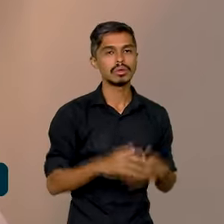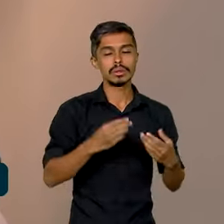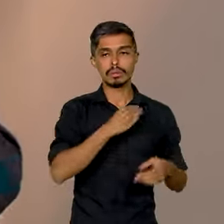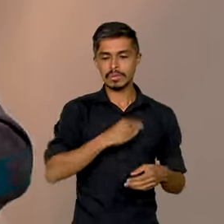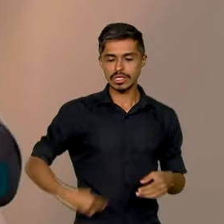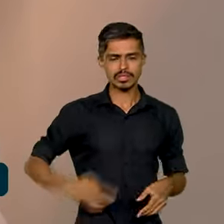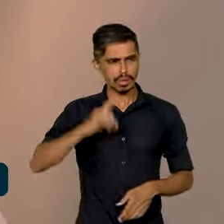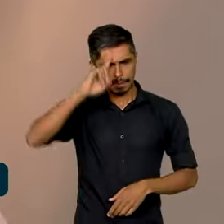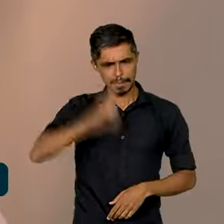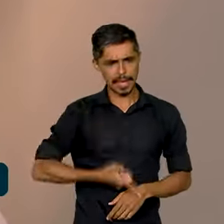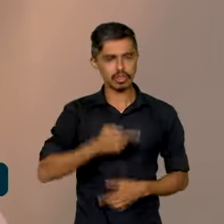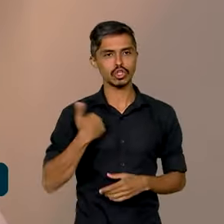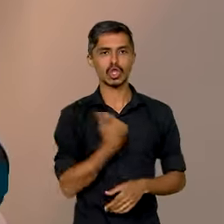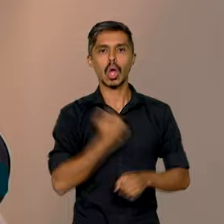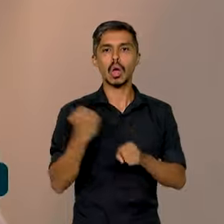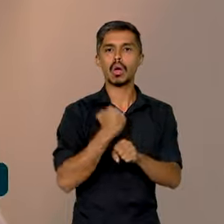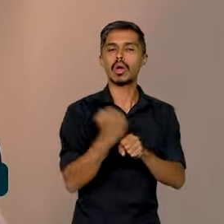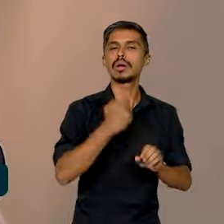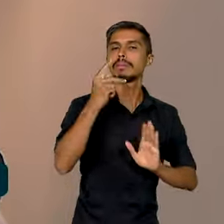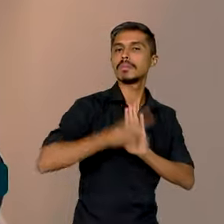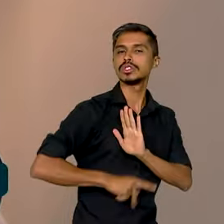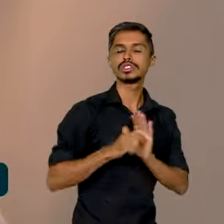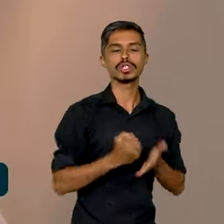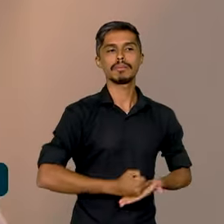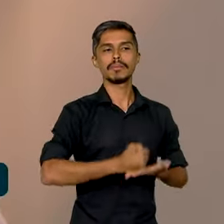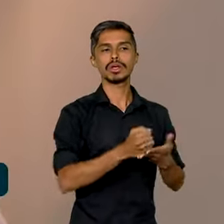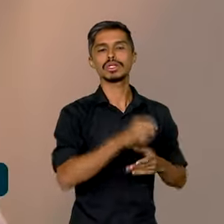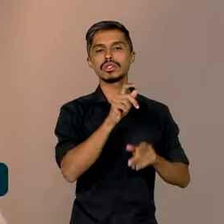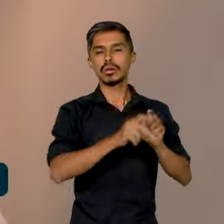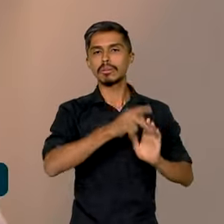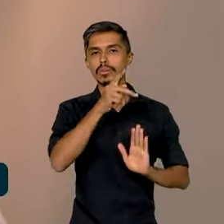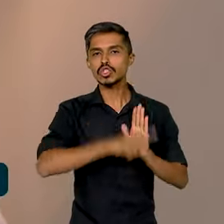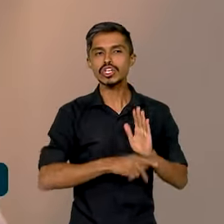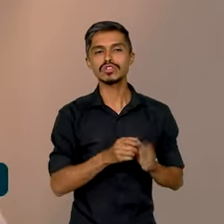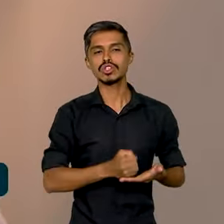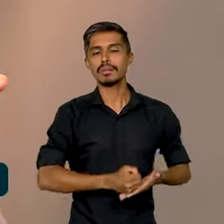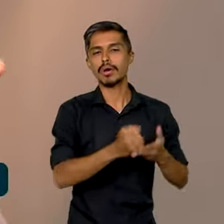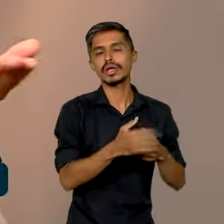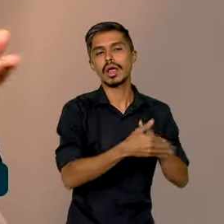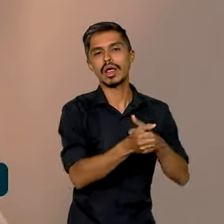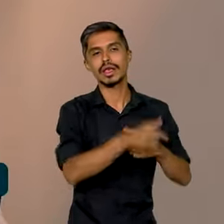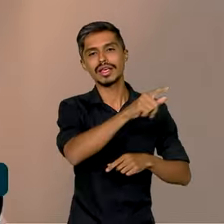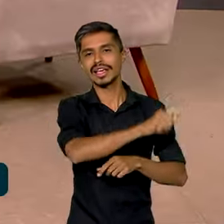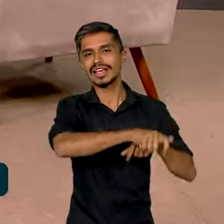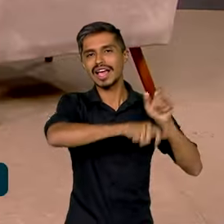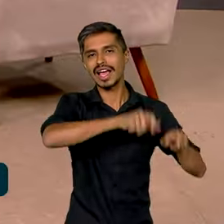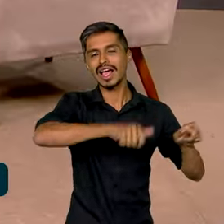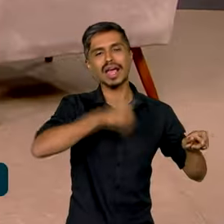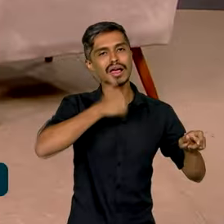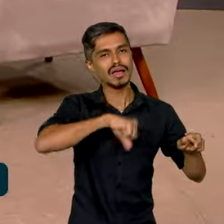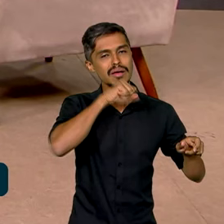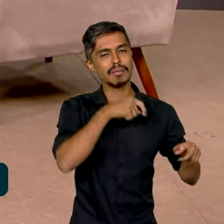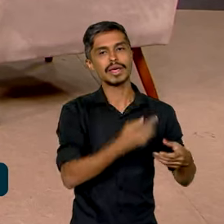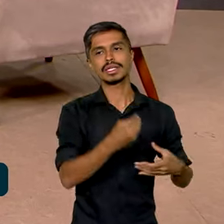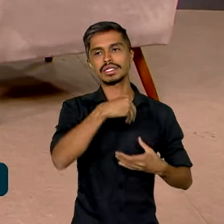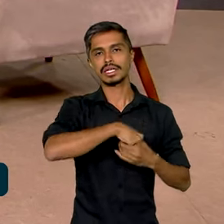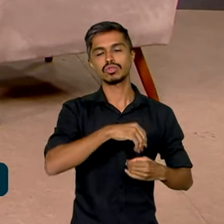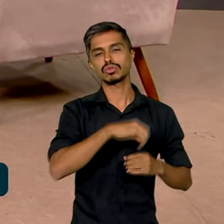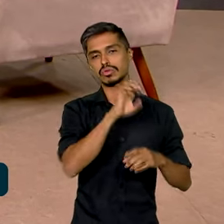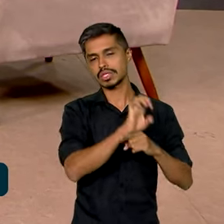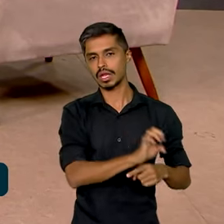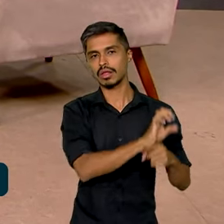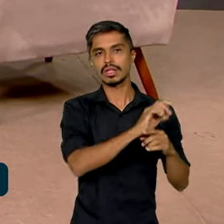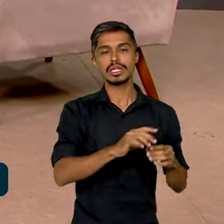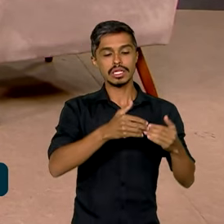que nós construíssemos uma política que apoiasse os programas de apoio e acolhimento a essas mães existentes no Estado. A partir